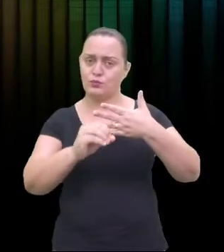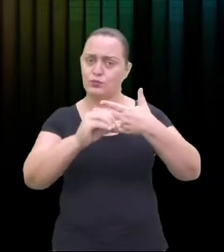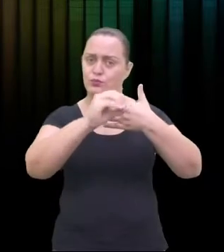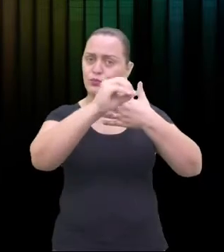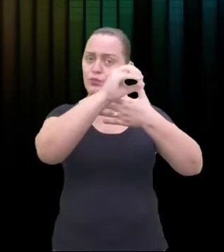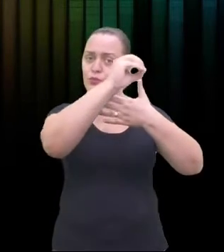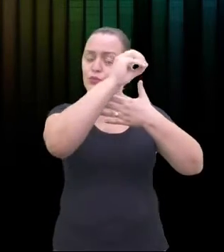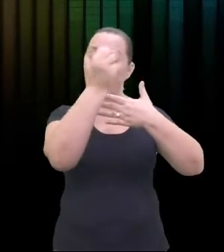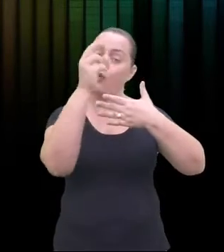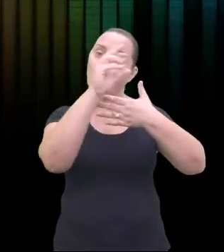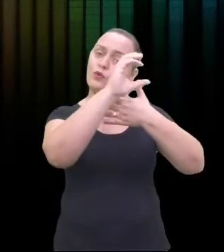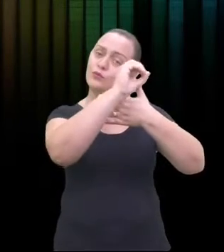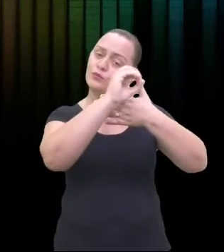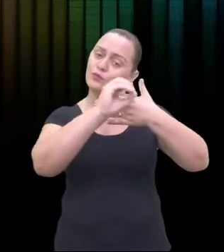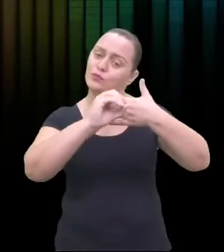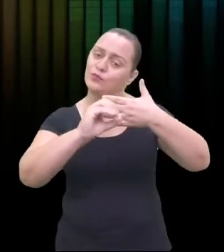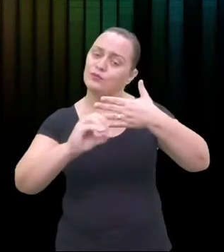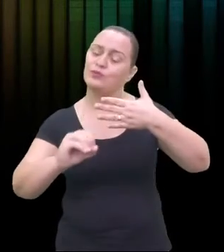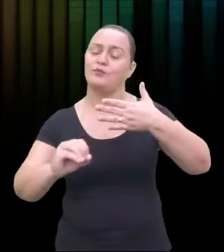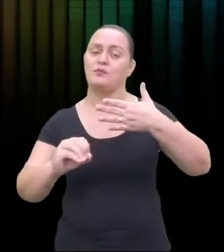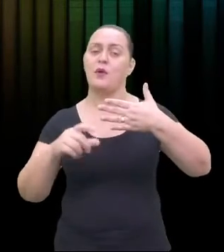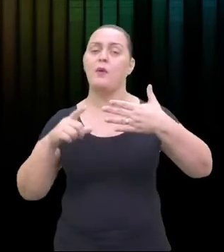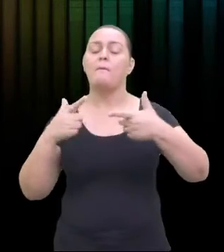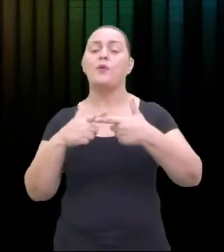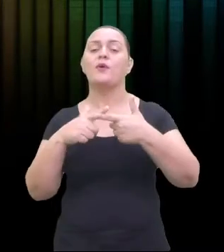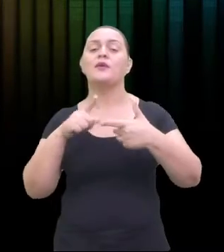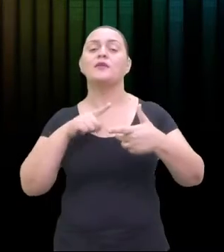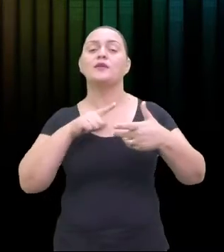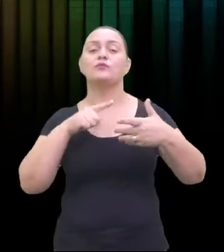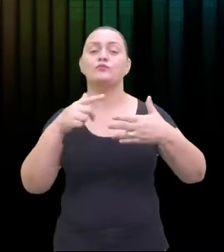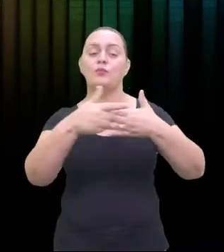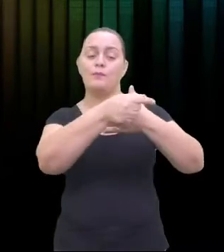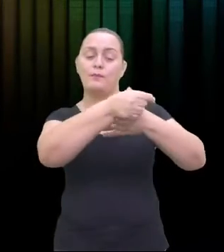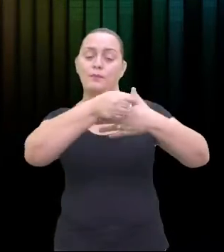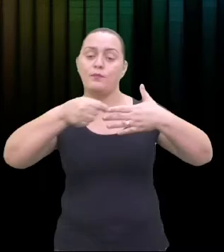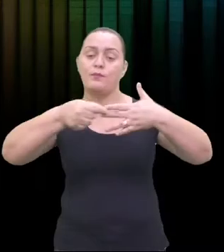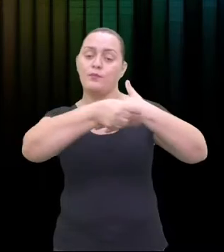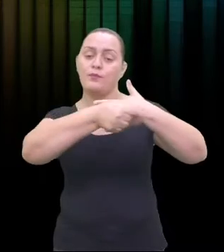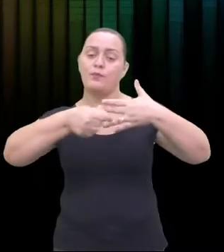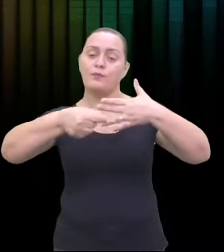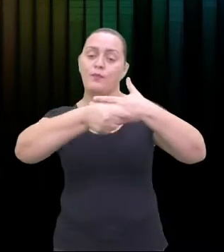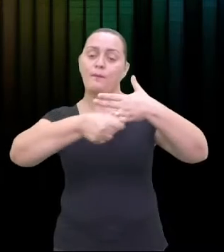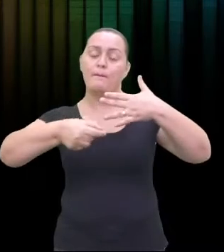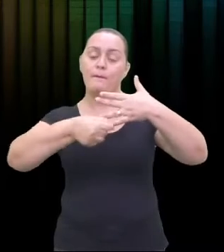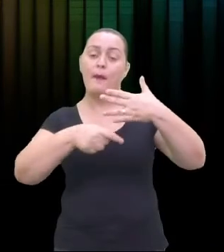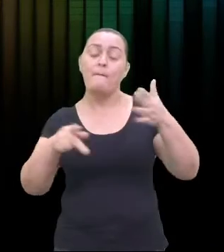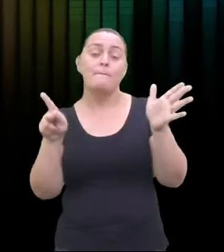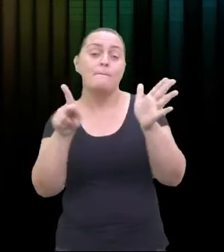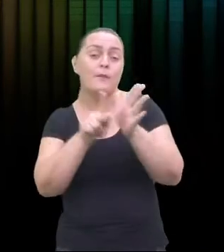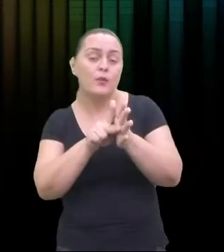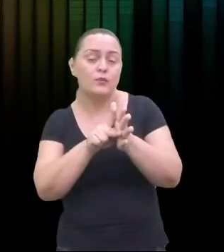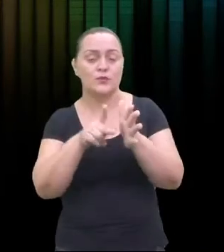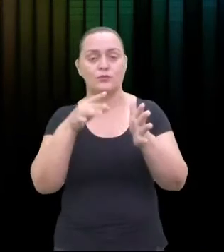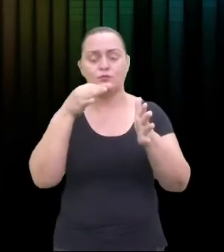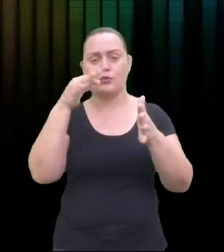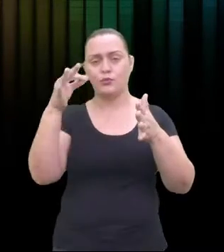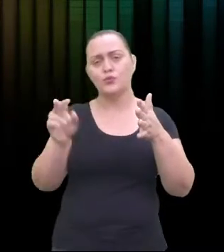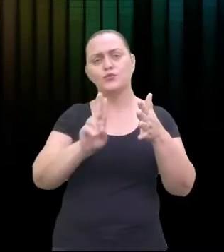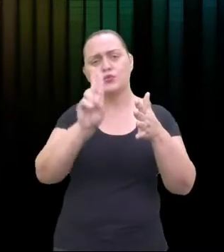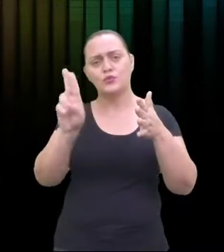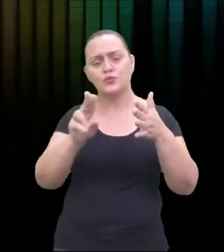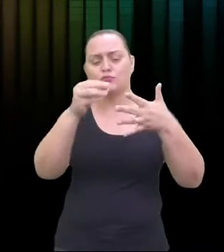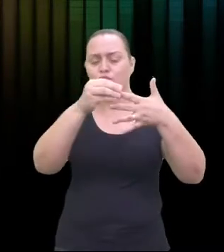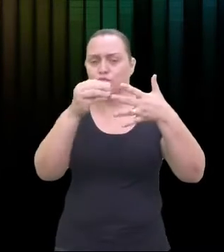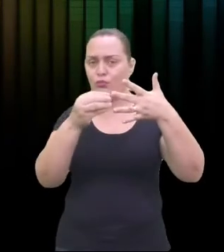Ascendente ou descendente. Como assim? Por exemplo, eu começo assim. Dó, ré, mi, fá, sol, lá, si. Aí eu vou